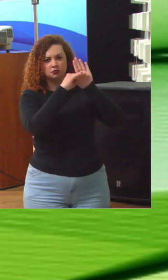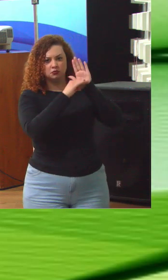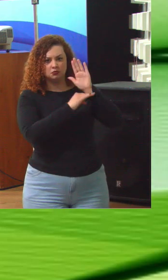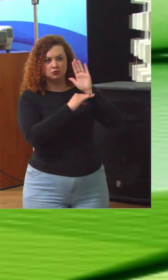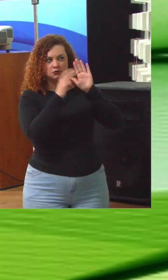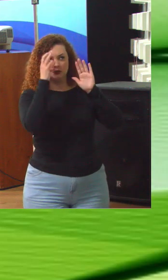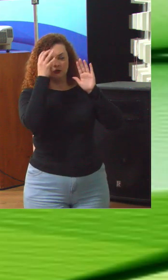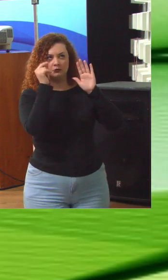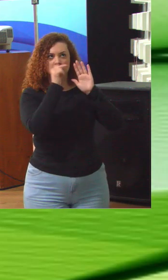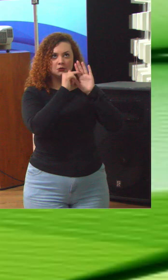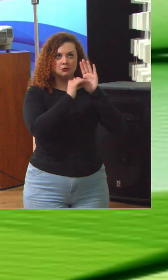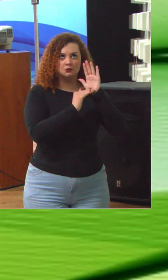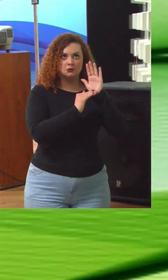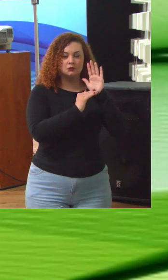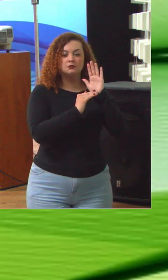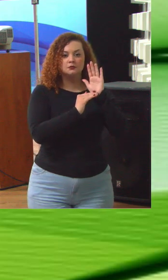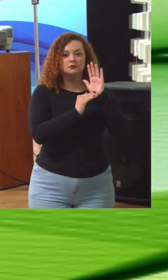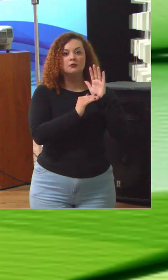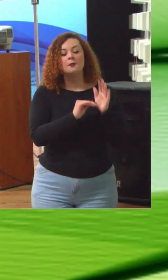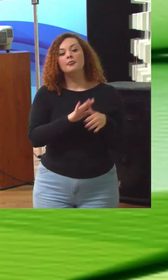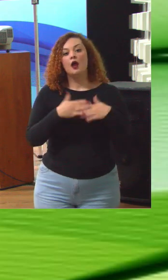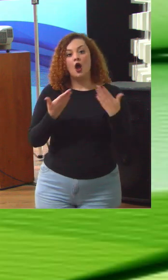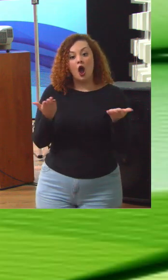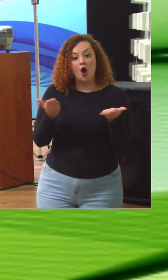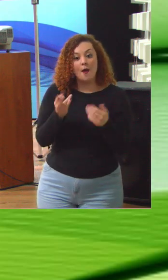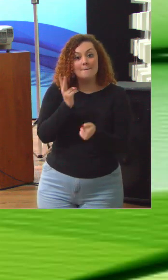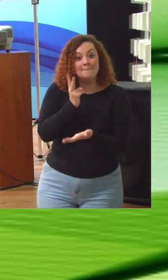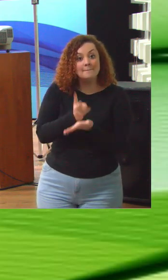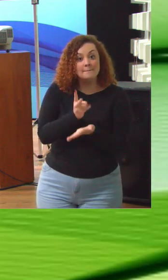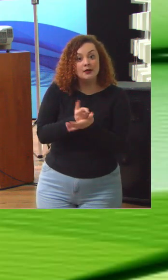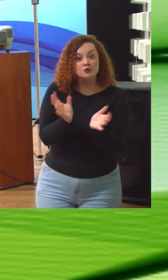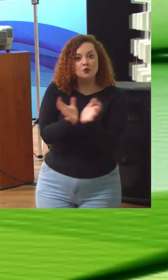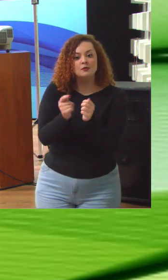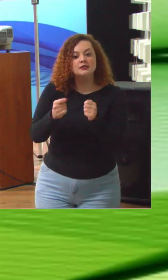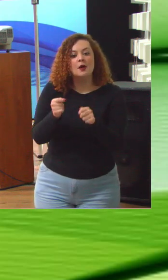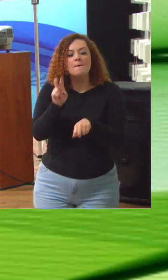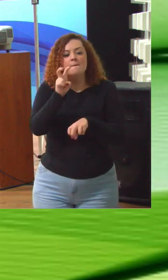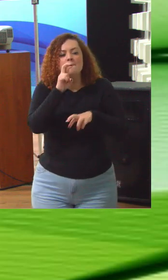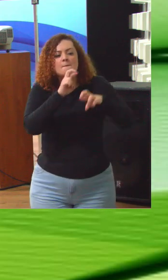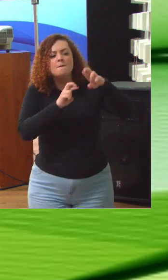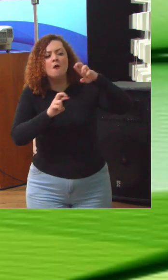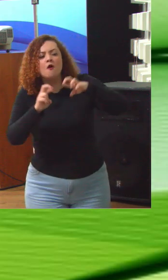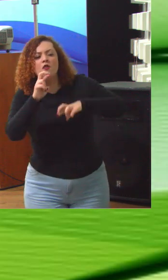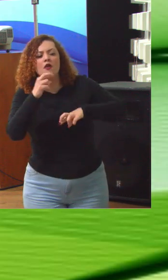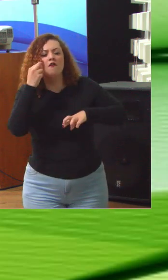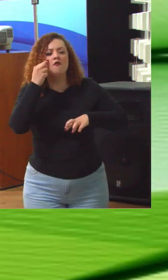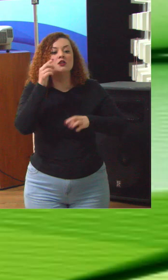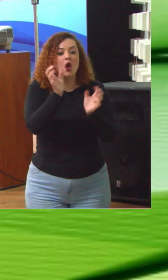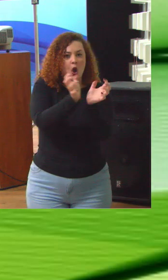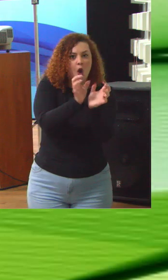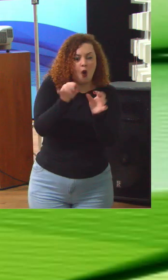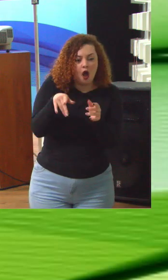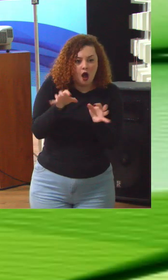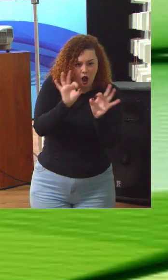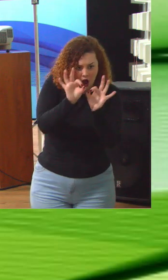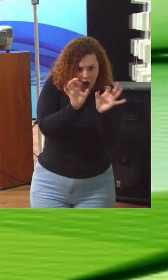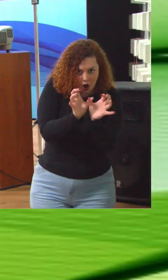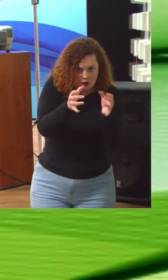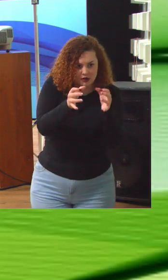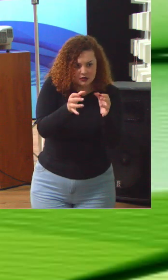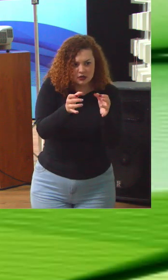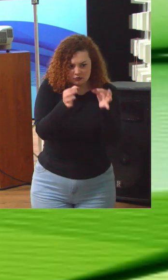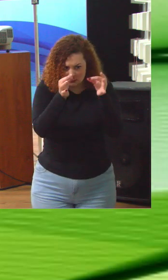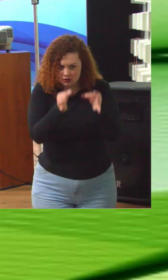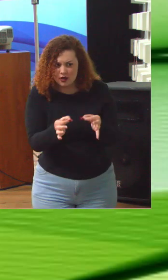deveria ir. E agora, esse mesmo grupo tem que monitorar para verificar se essa organização está caminhando na direção certa.